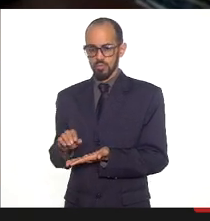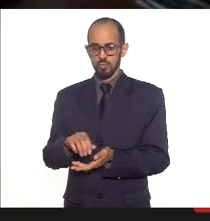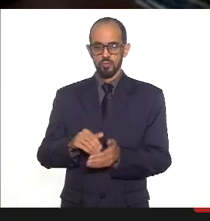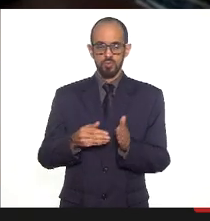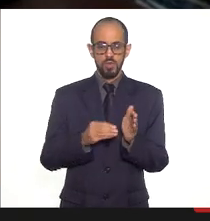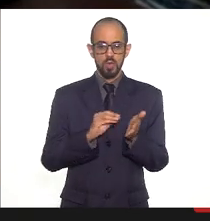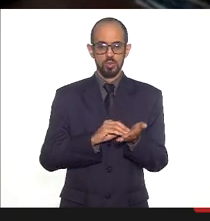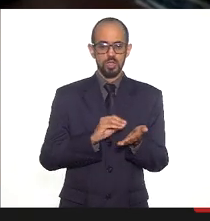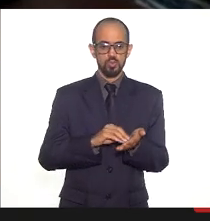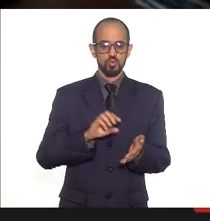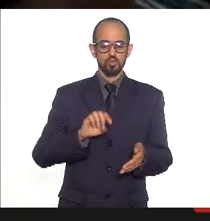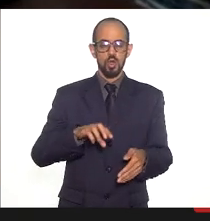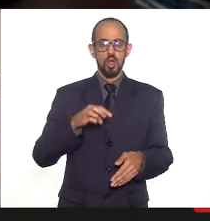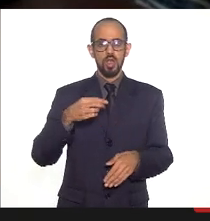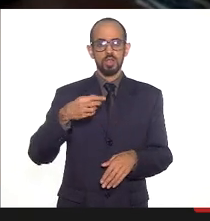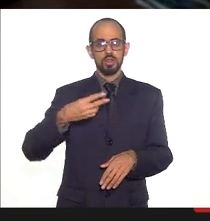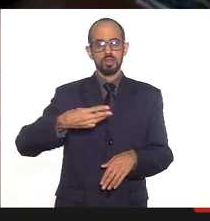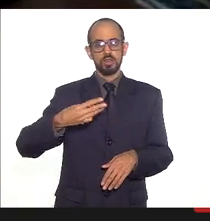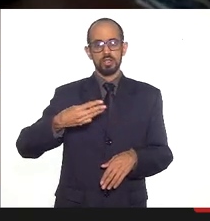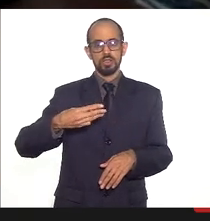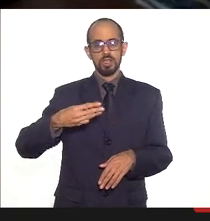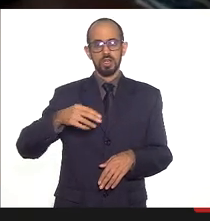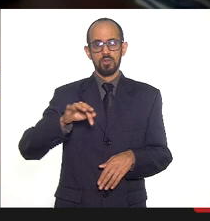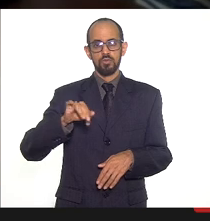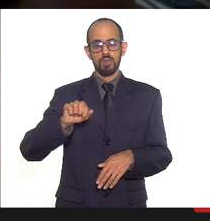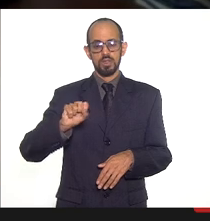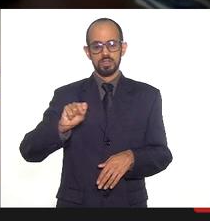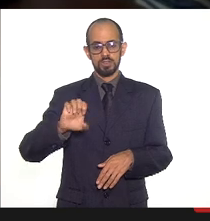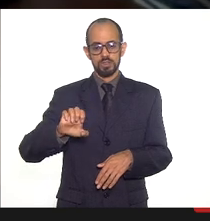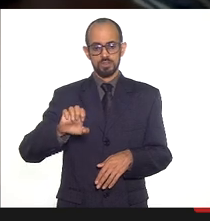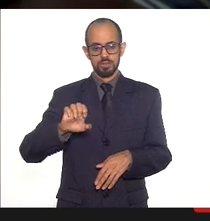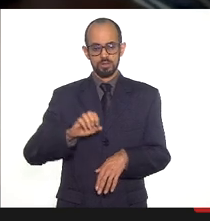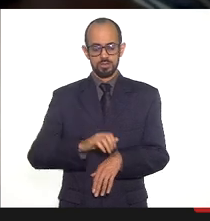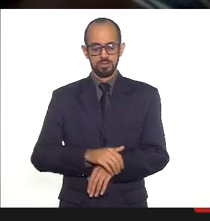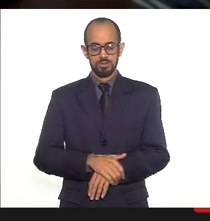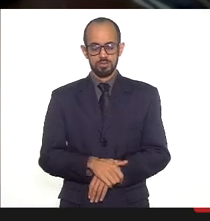tatuada em si um um